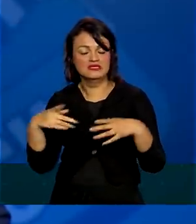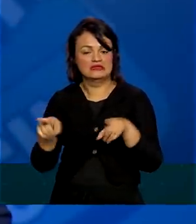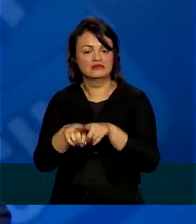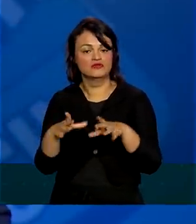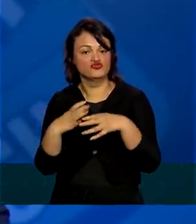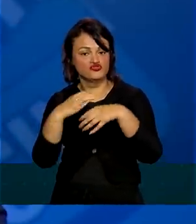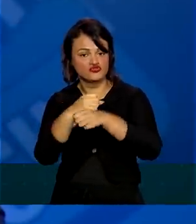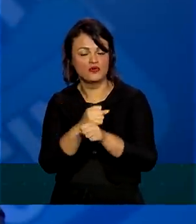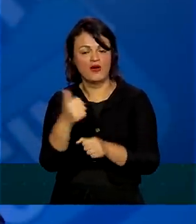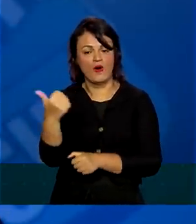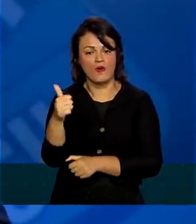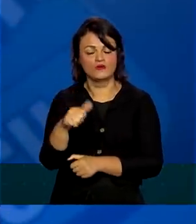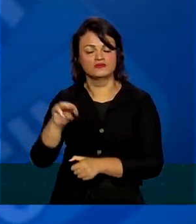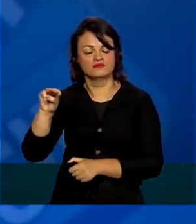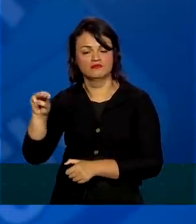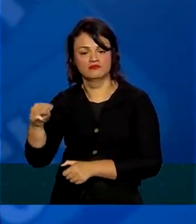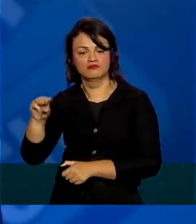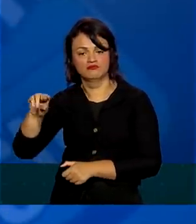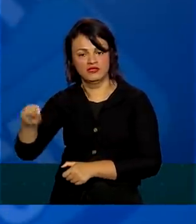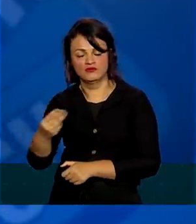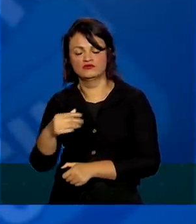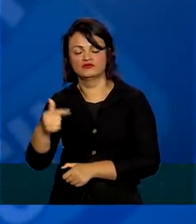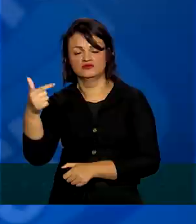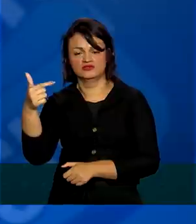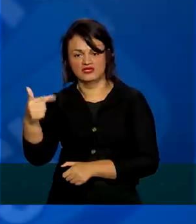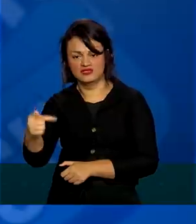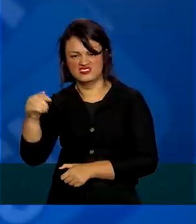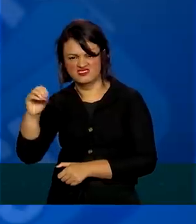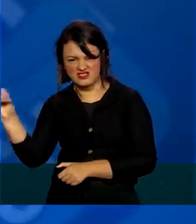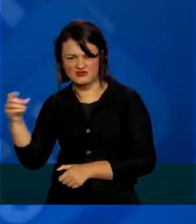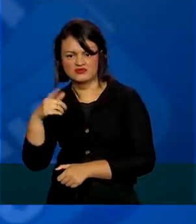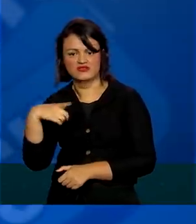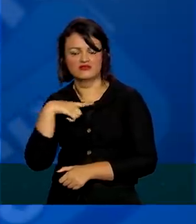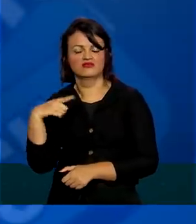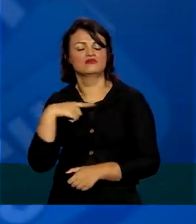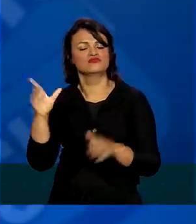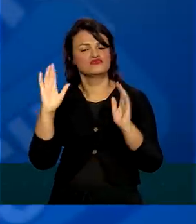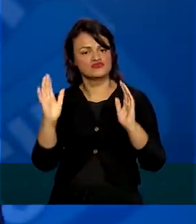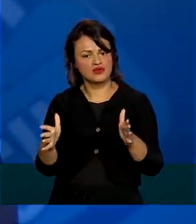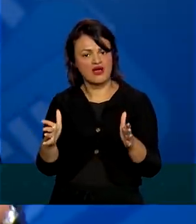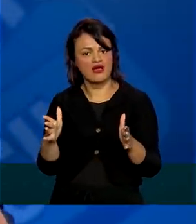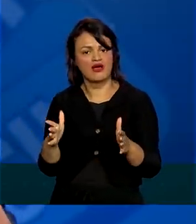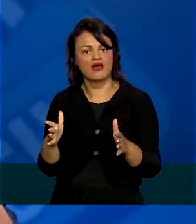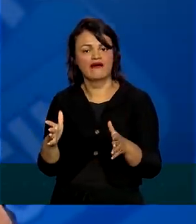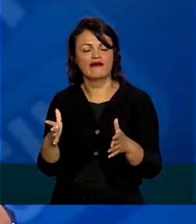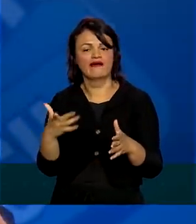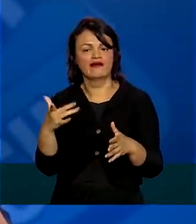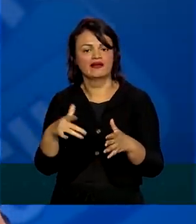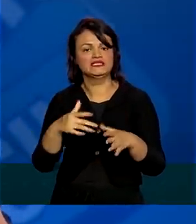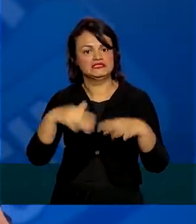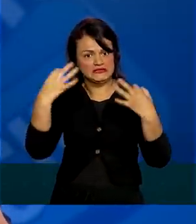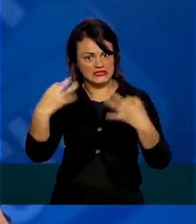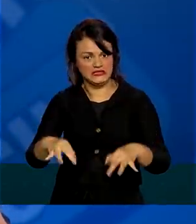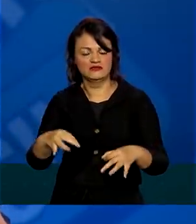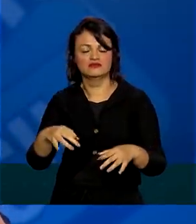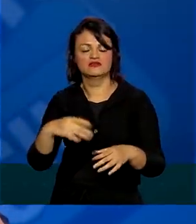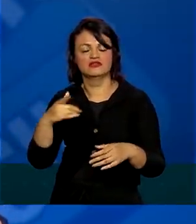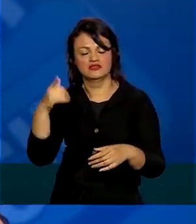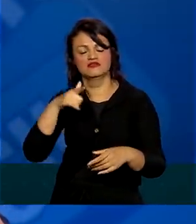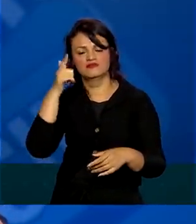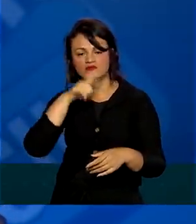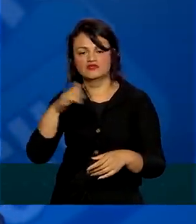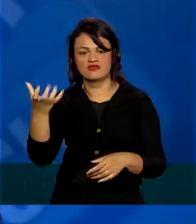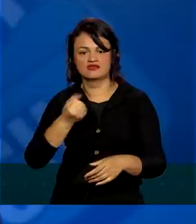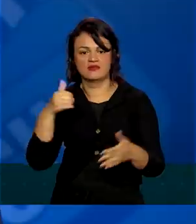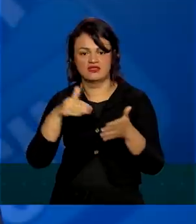aos 11 milhões e 700 que nós já estamos garantidos que receberão